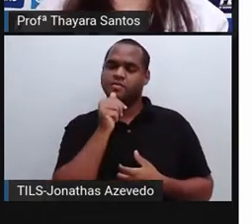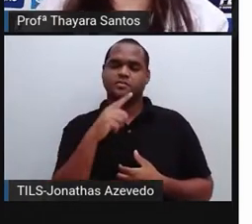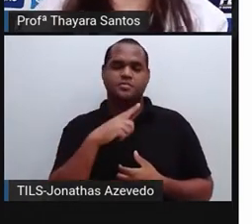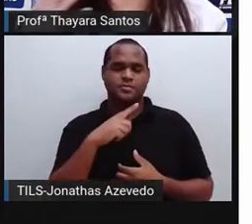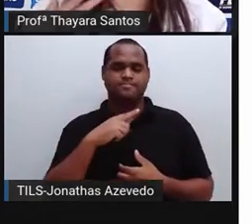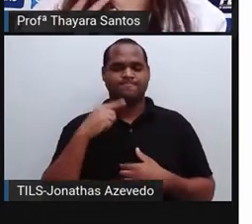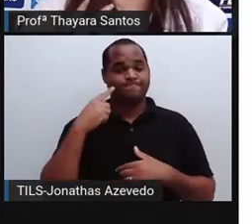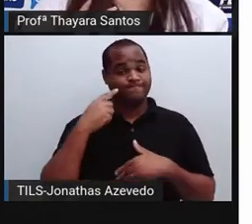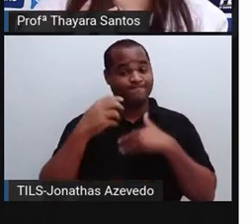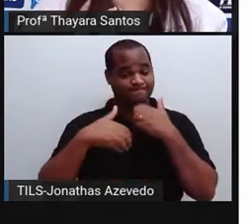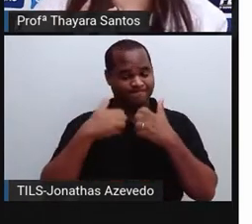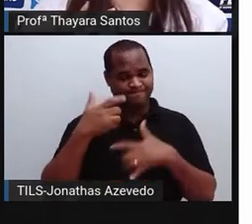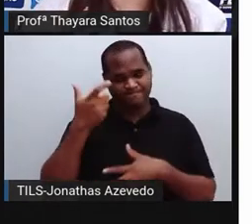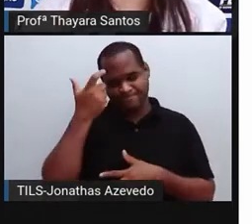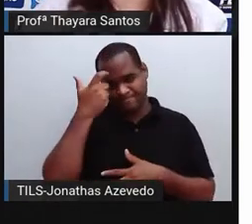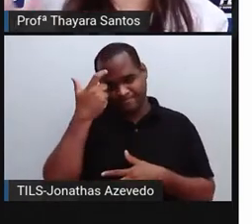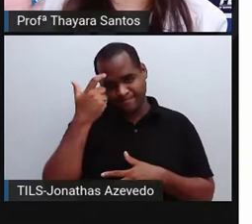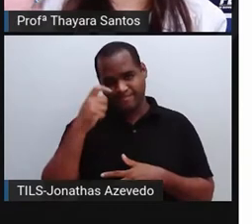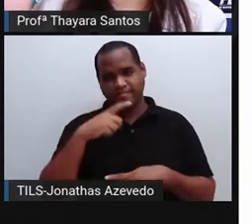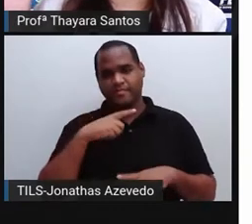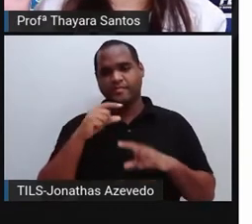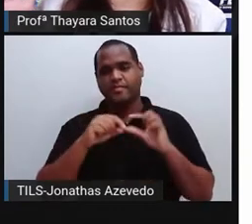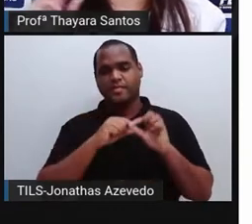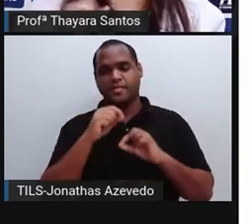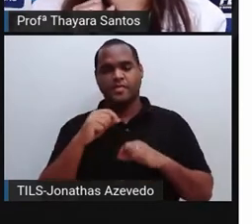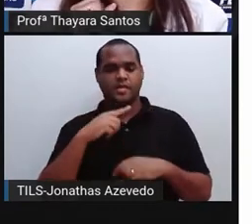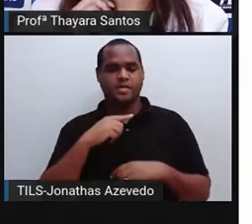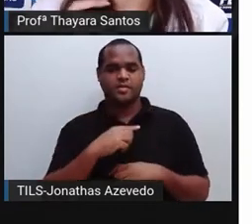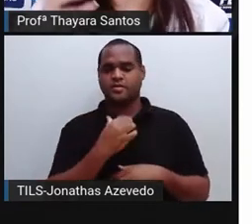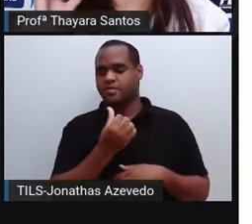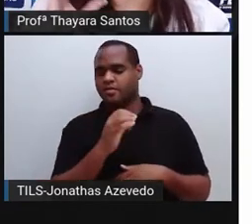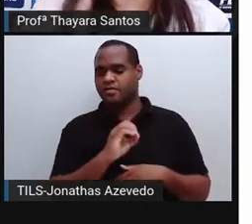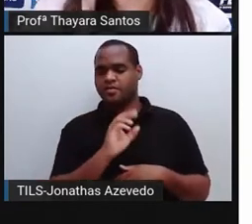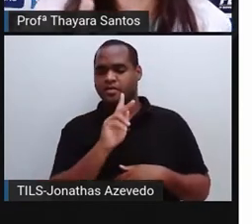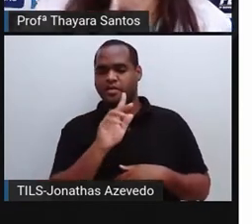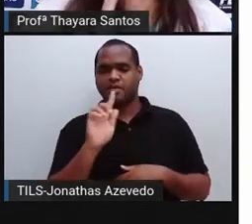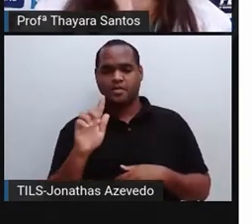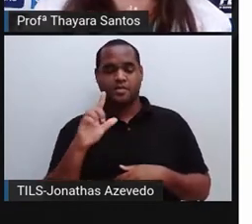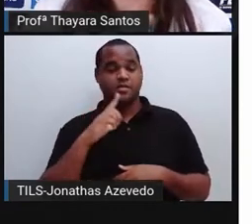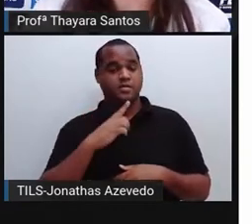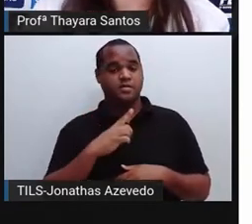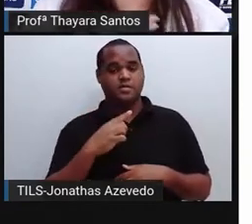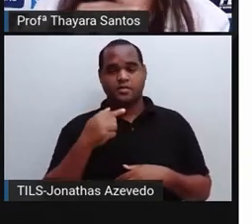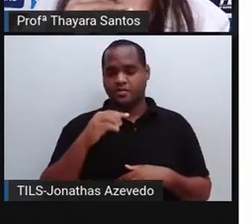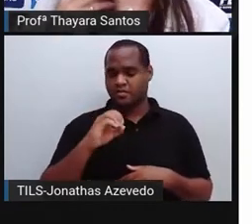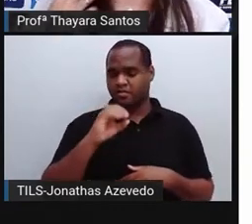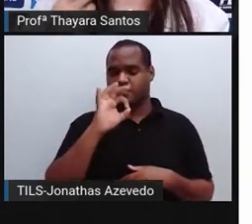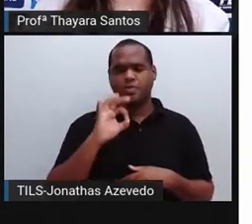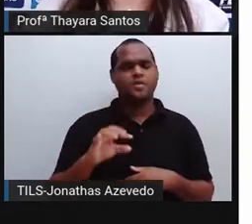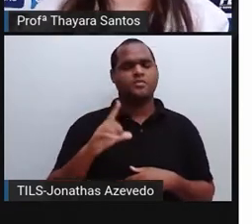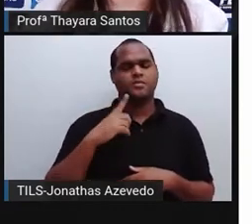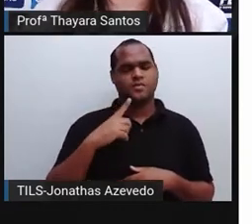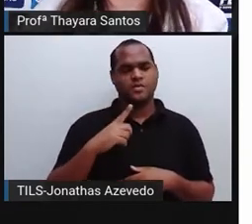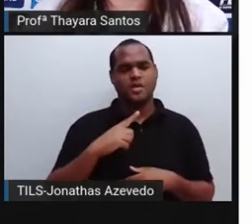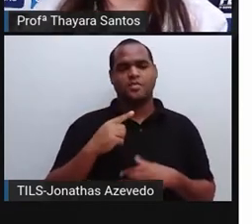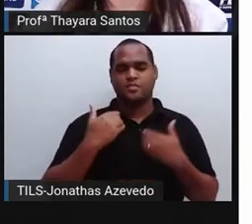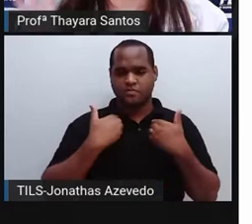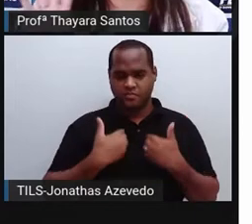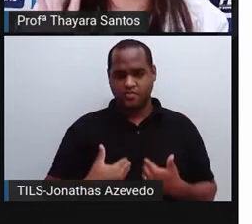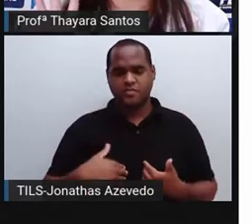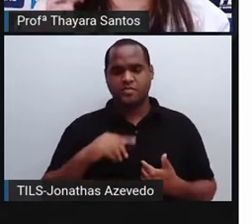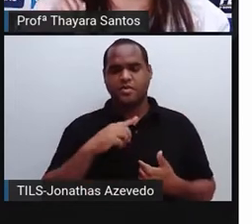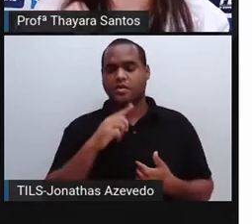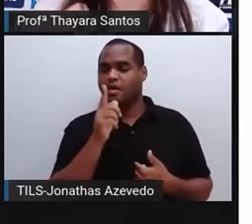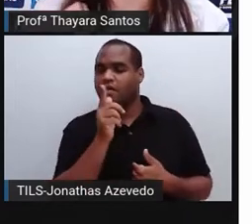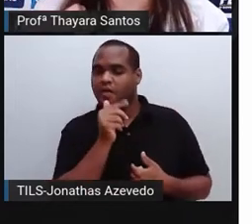Então, se a gente pensar, meu peso, por exemplo, eu peso 60 quilos. Se 70% disso do meu corpo é água,